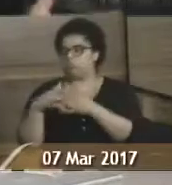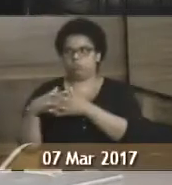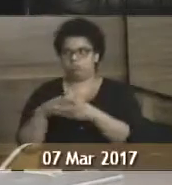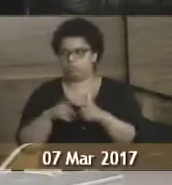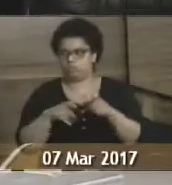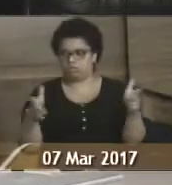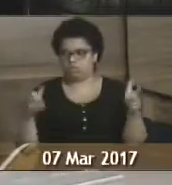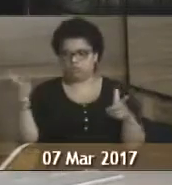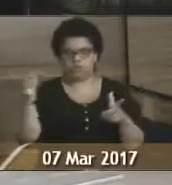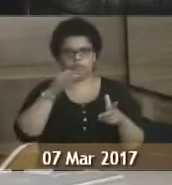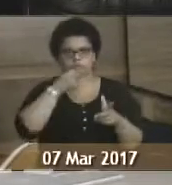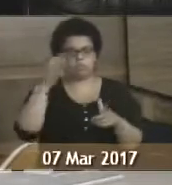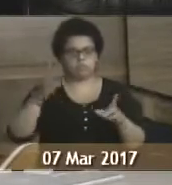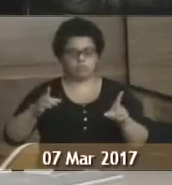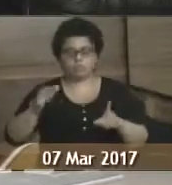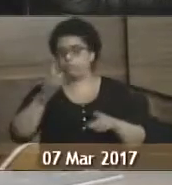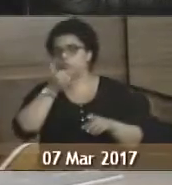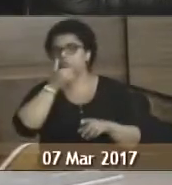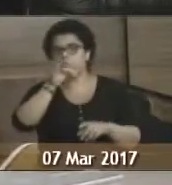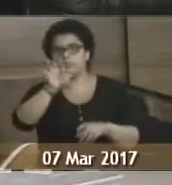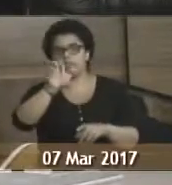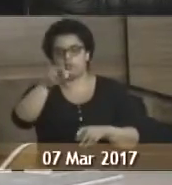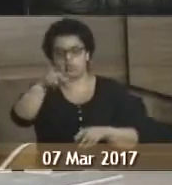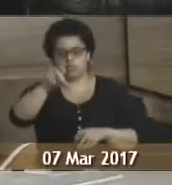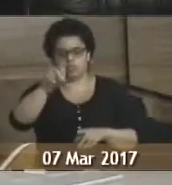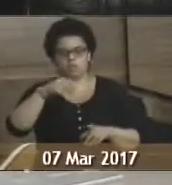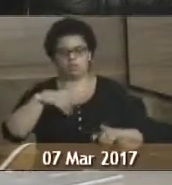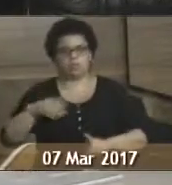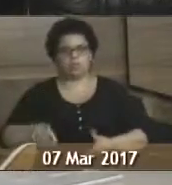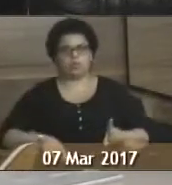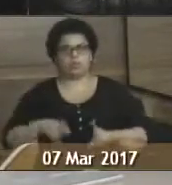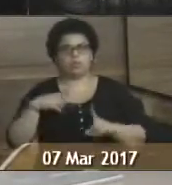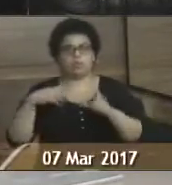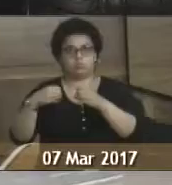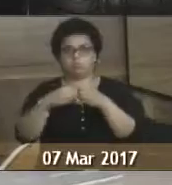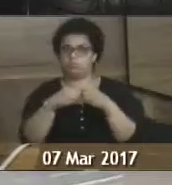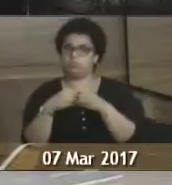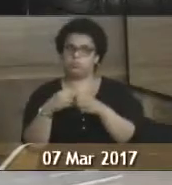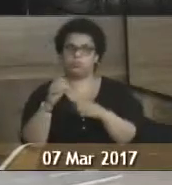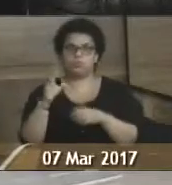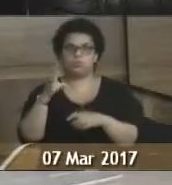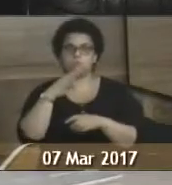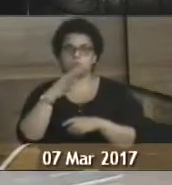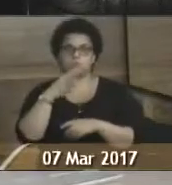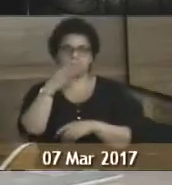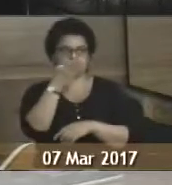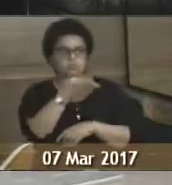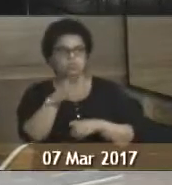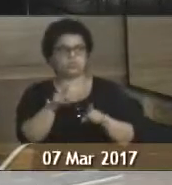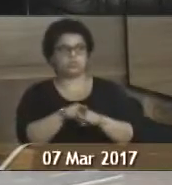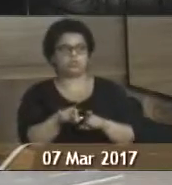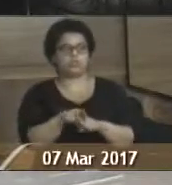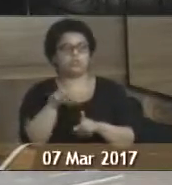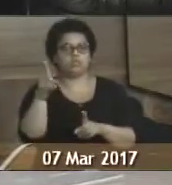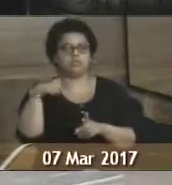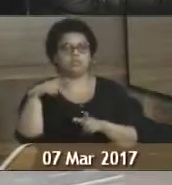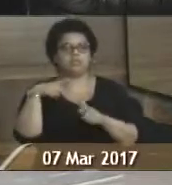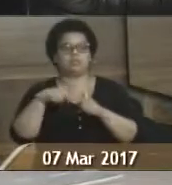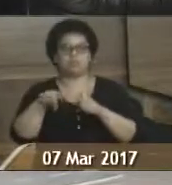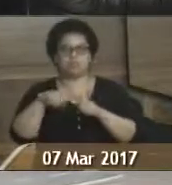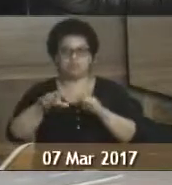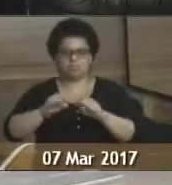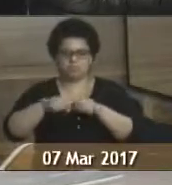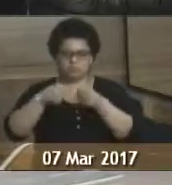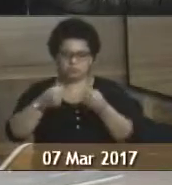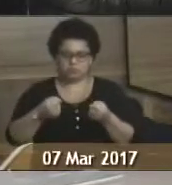E o Fernando, que é meu primo, Suzana, estavam lá de perto. Mas, só para levar a conhecimento da senhora também, essa outra